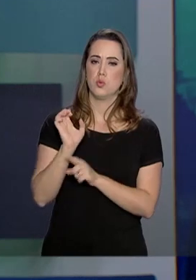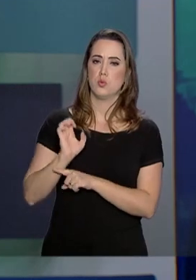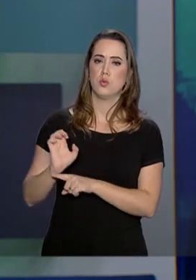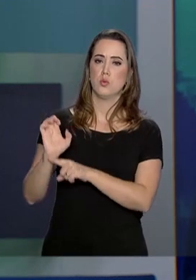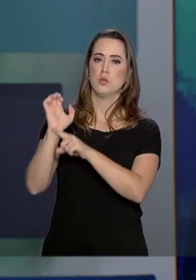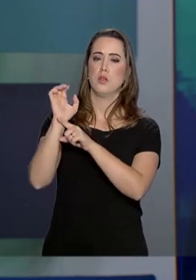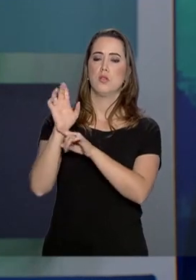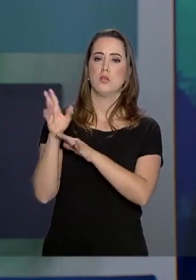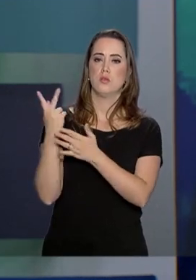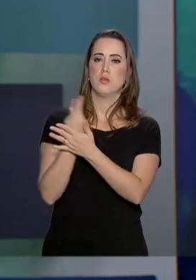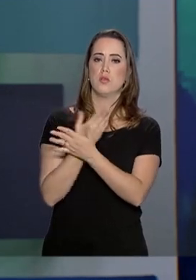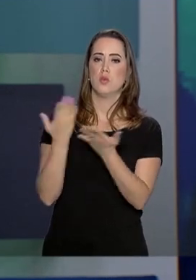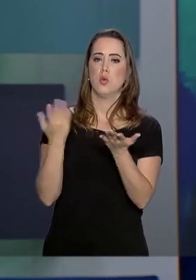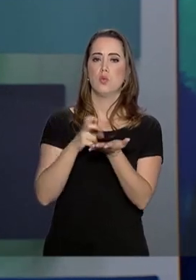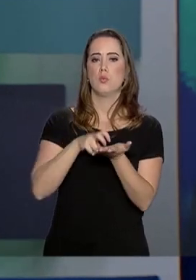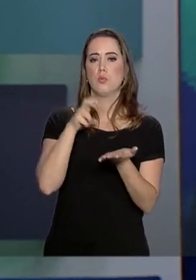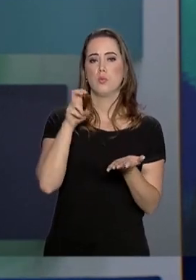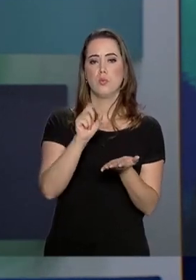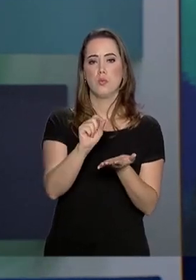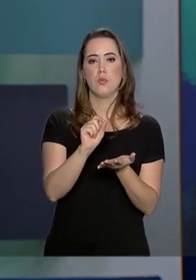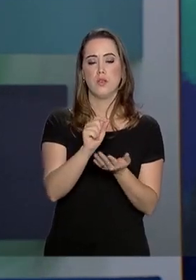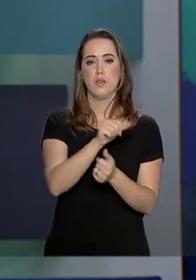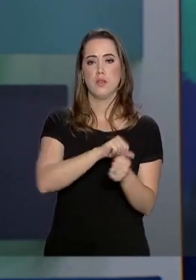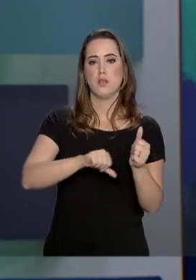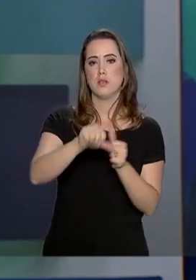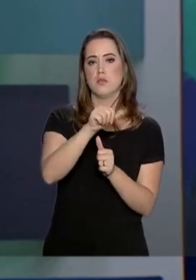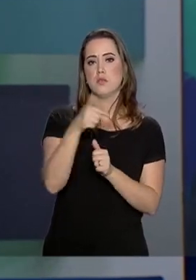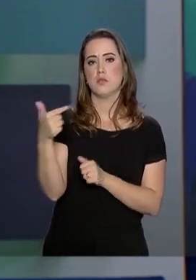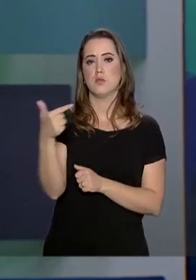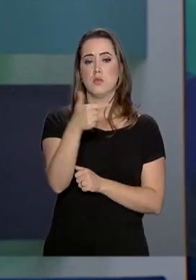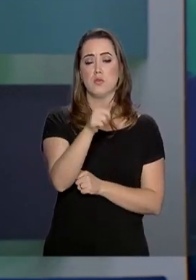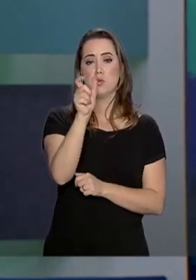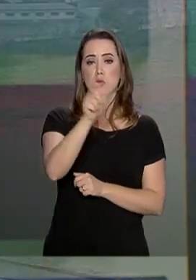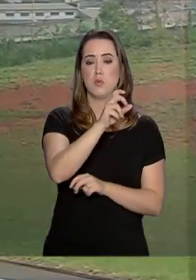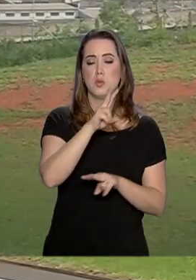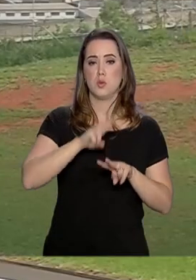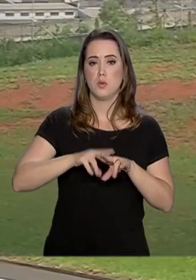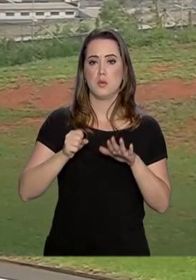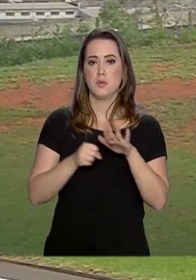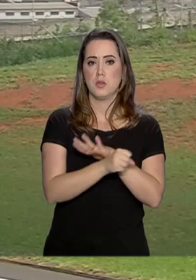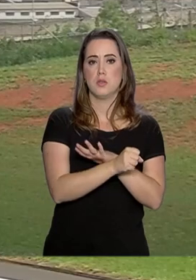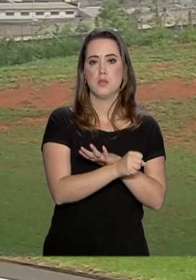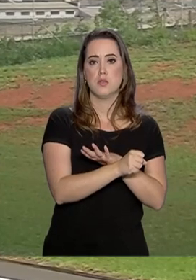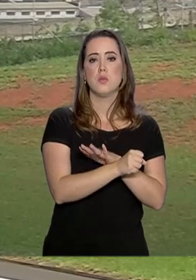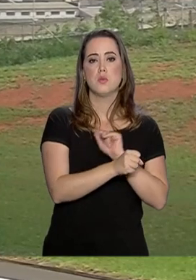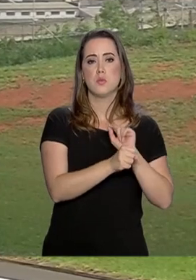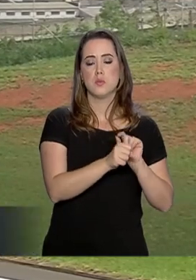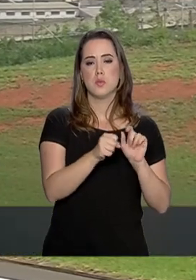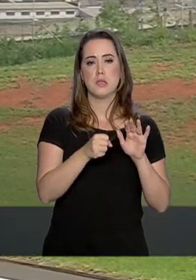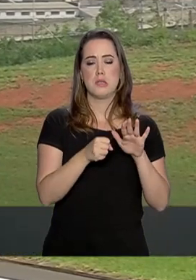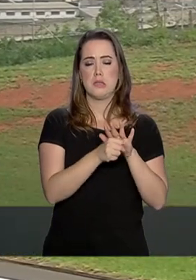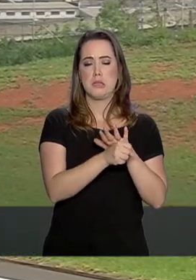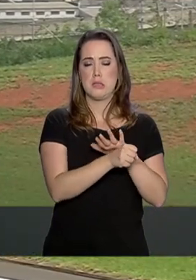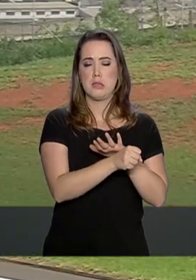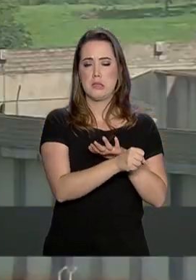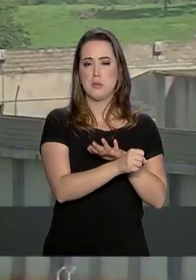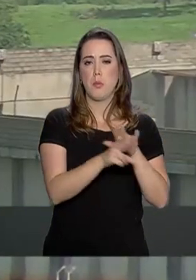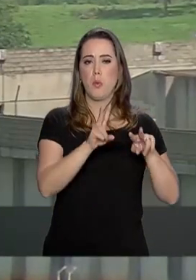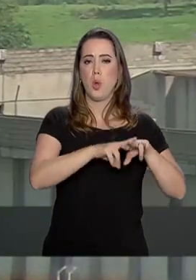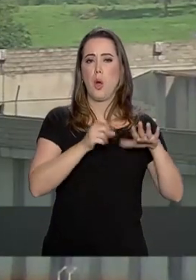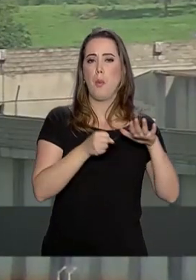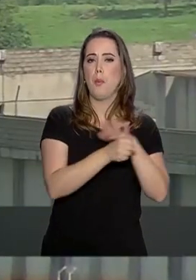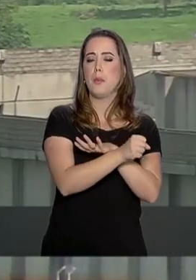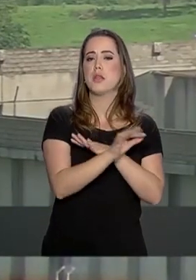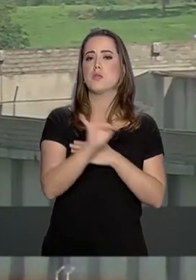estadual realizaram, na manhã de hoje, a transferência de 22 presos para o sistema penitenciário federal. A